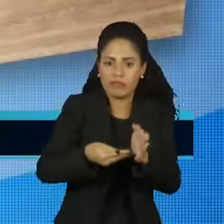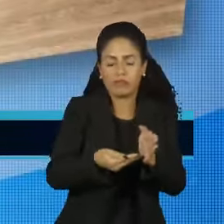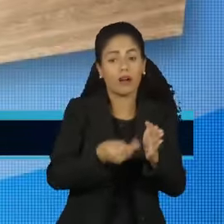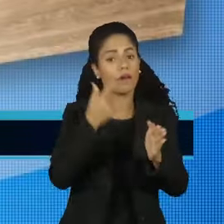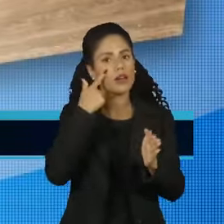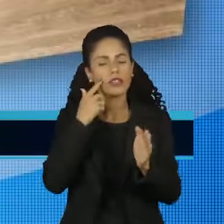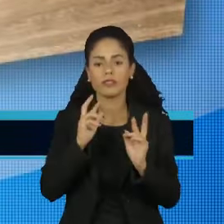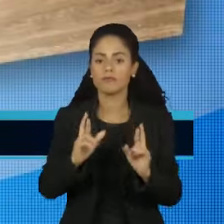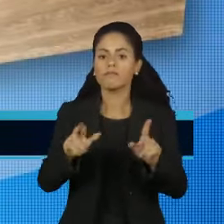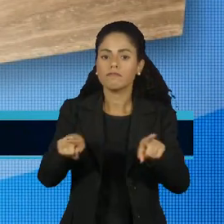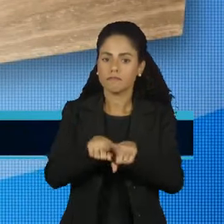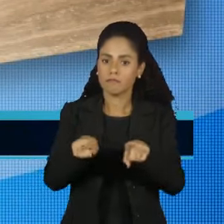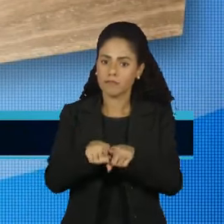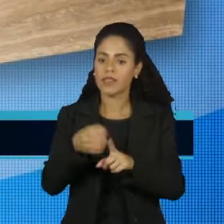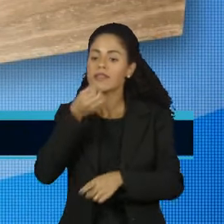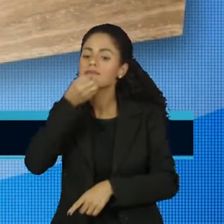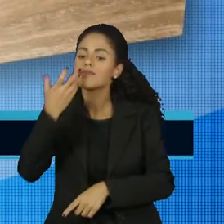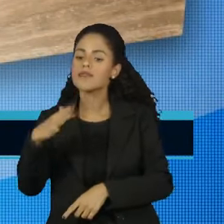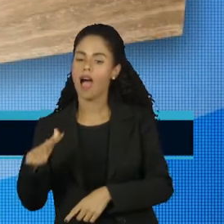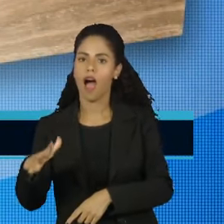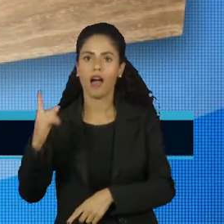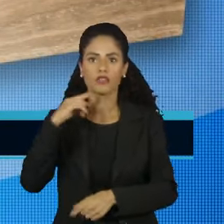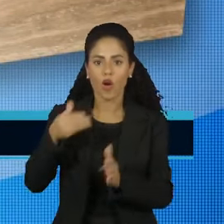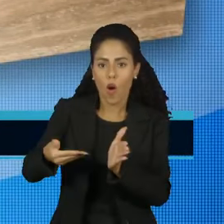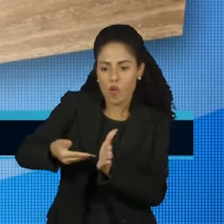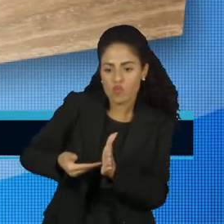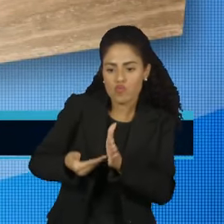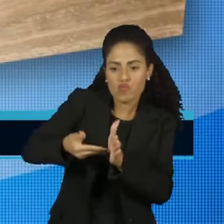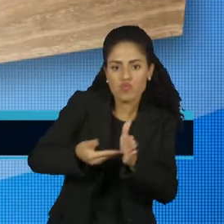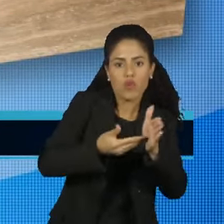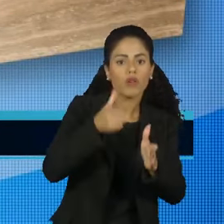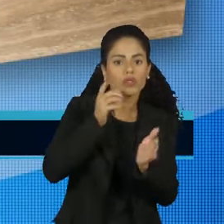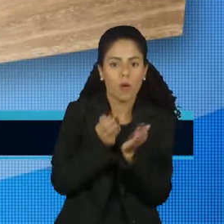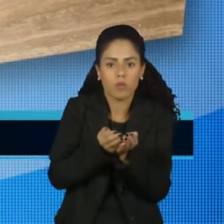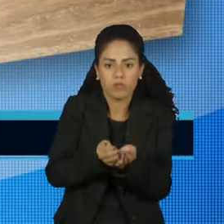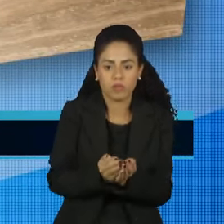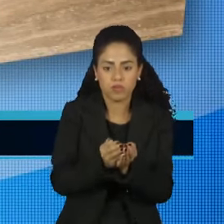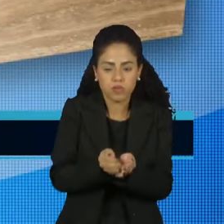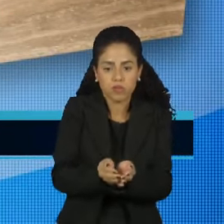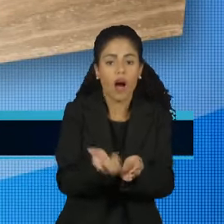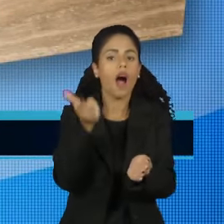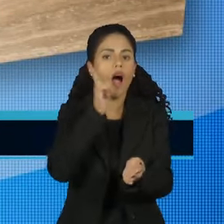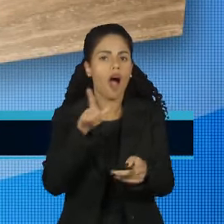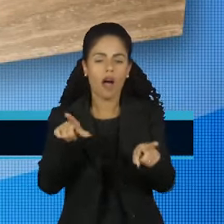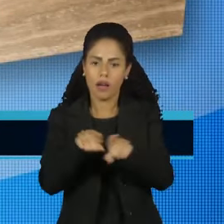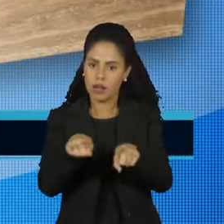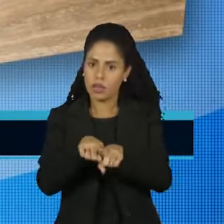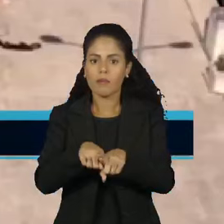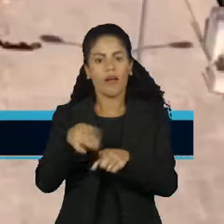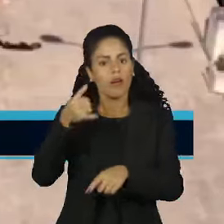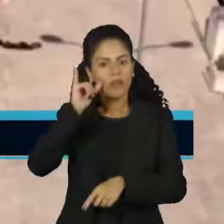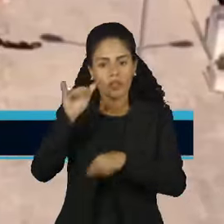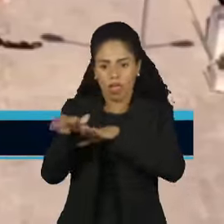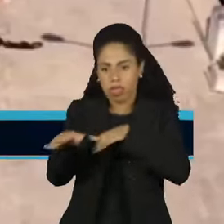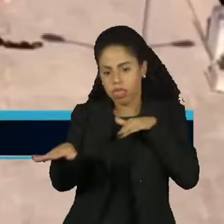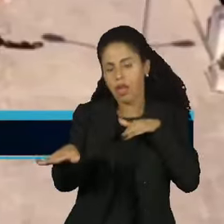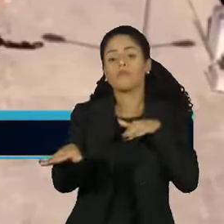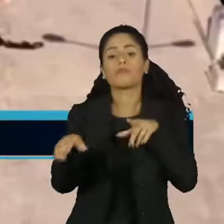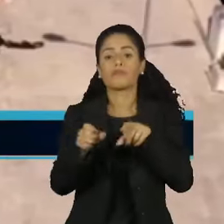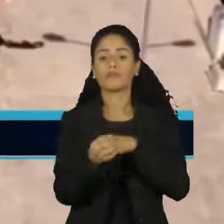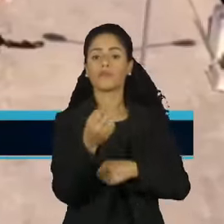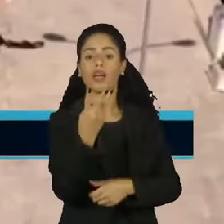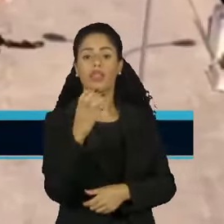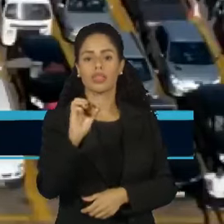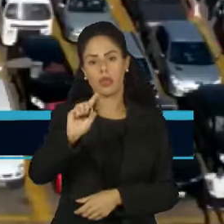expectativa é que o Porto de Santos amplie a capacidade de receber navios de contêineres, além de desafogar o trânsito no local. Cerca de 30